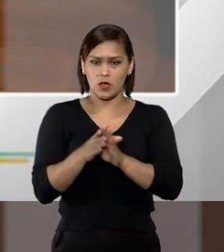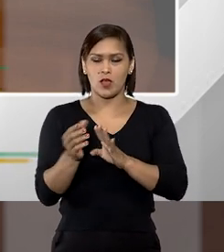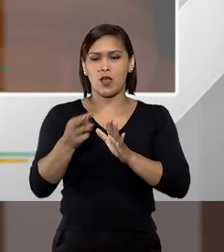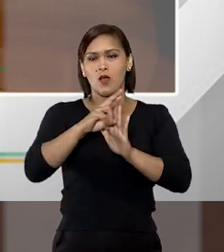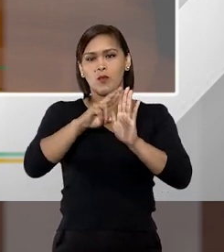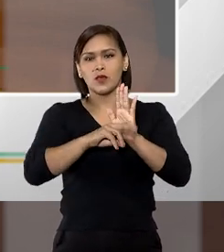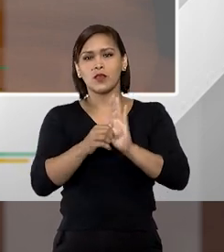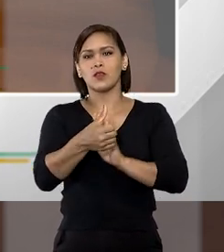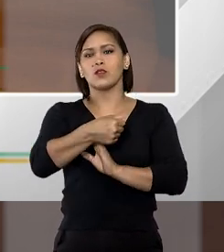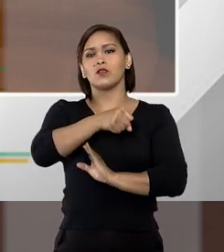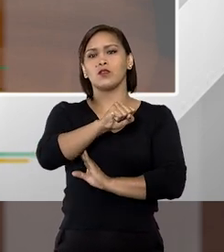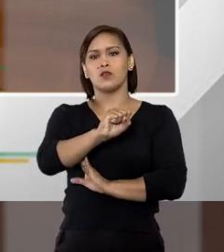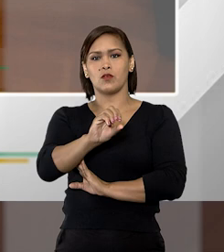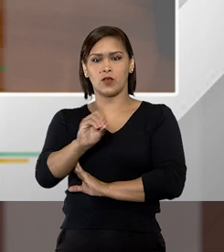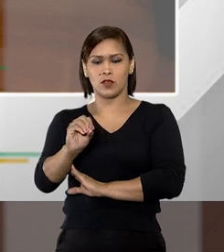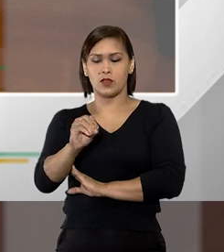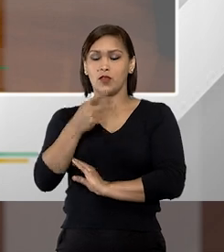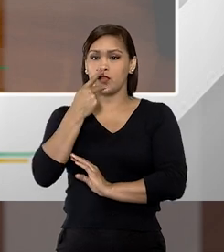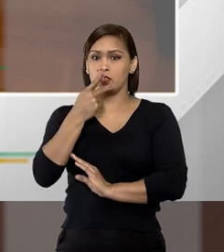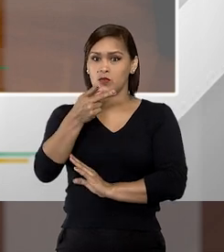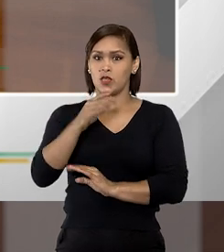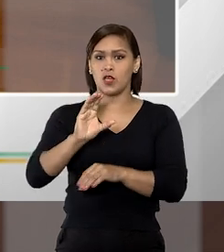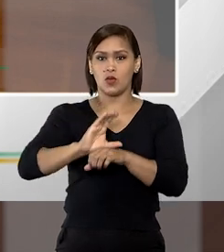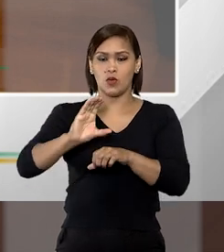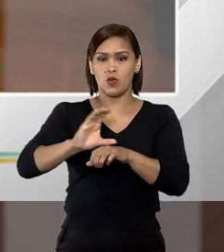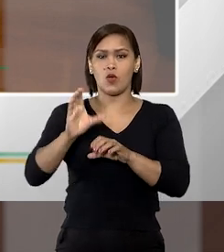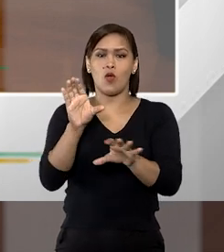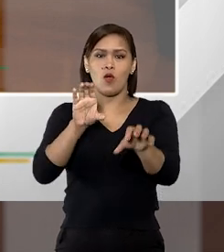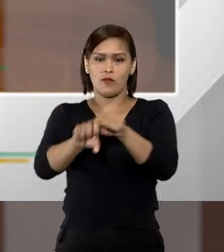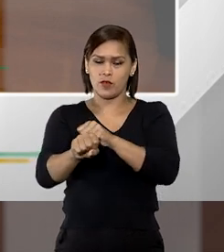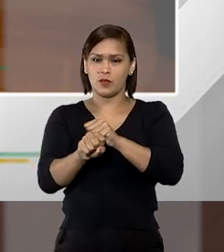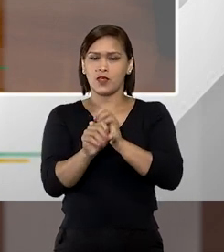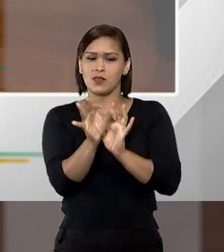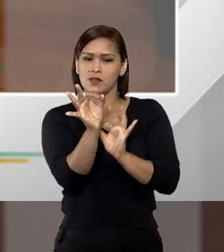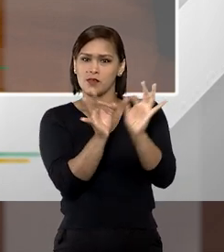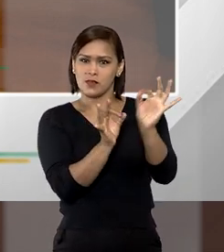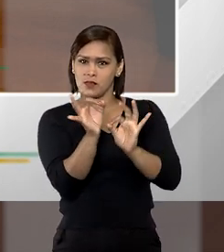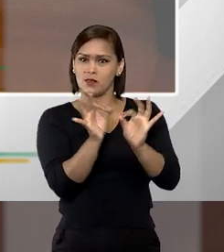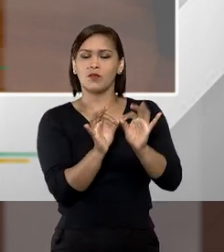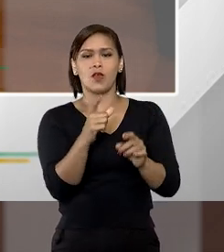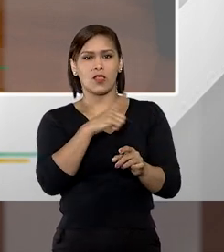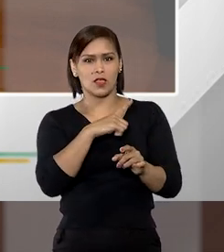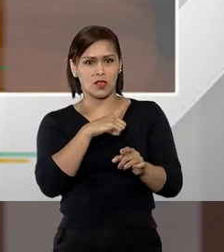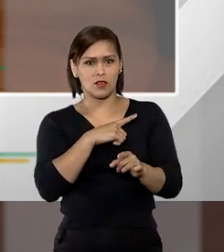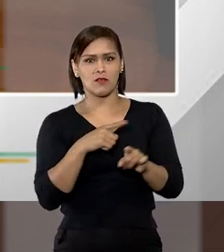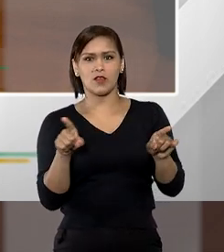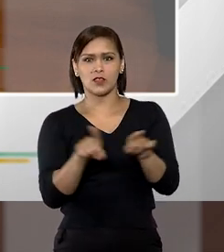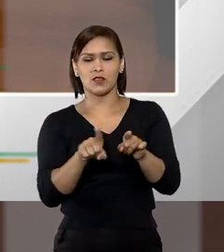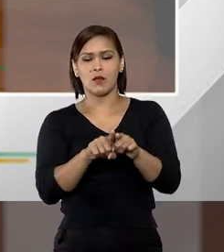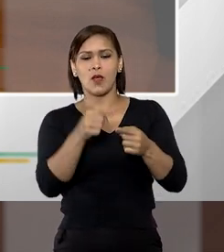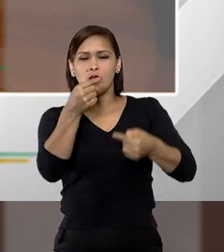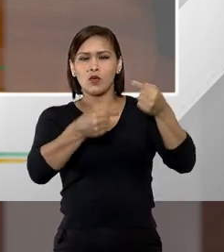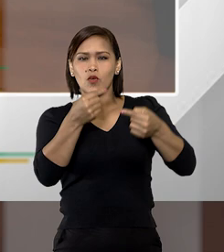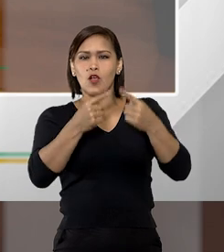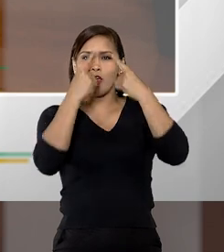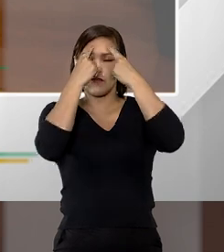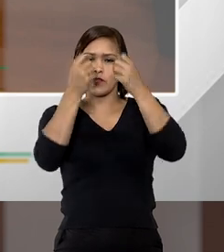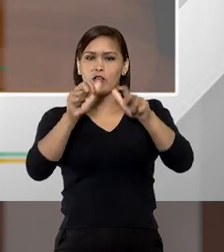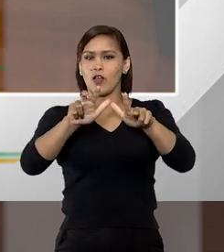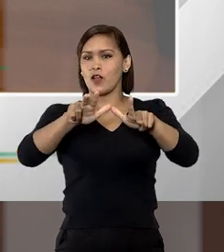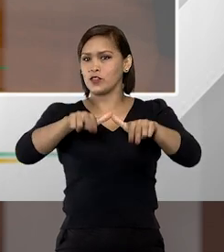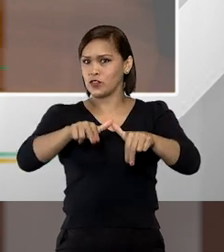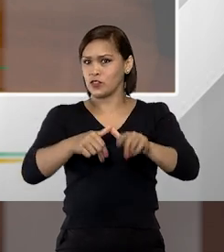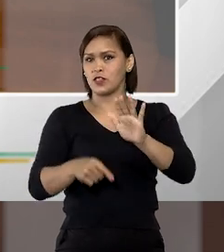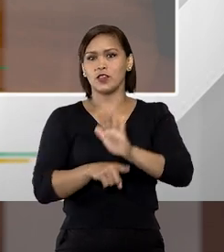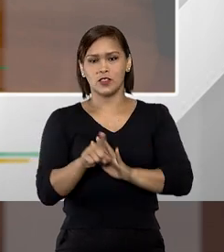80 dizendo que nos cursos de formação e aperfeiçoamento tivesse também discussões sobre violência de gênero,